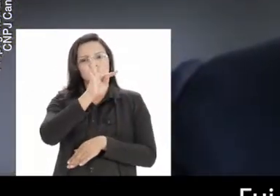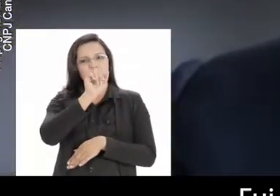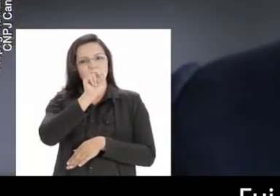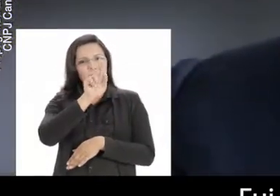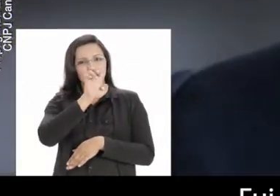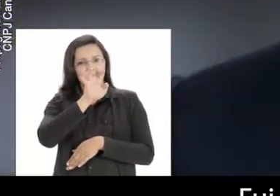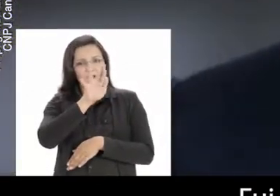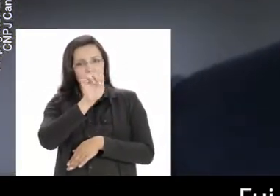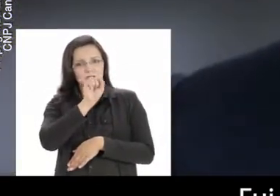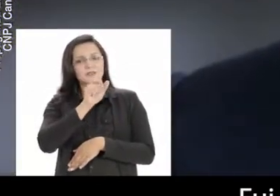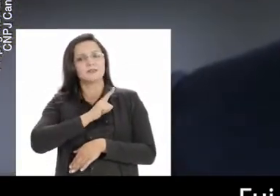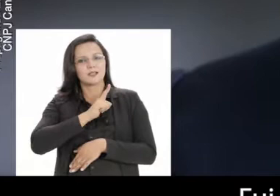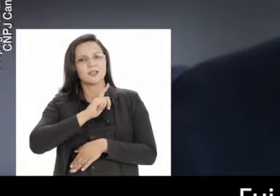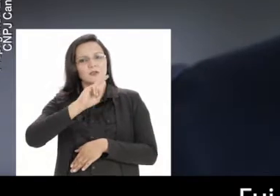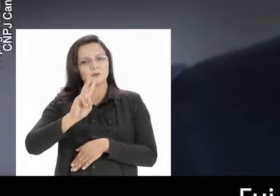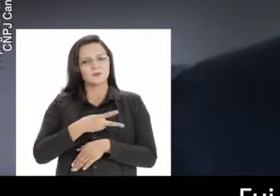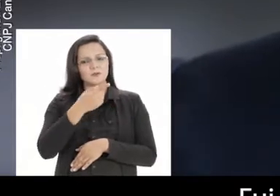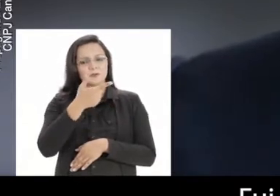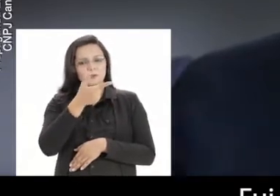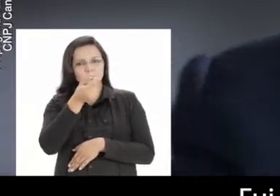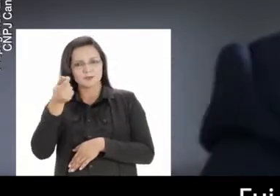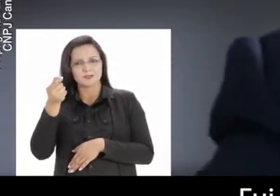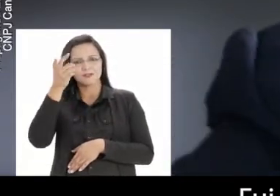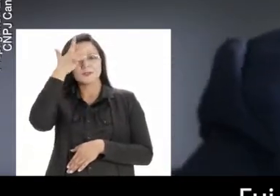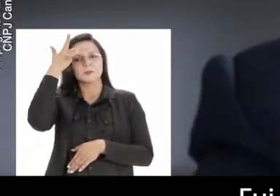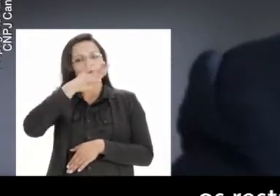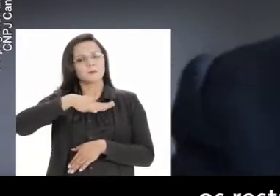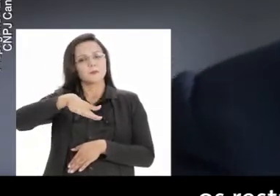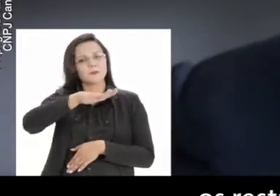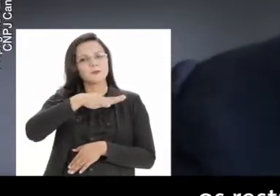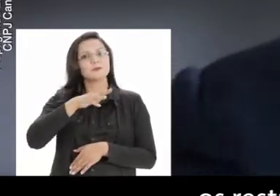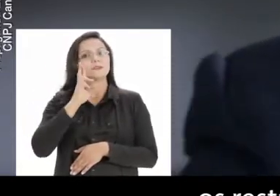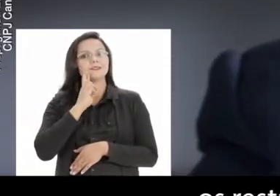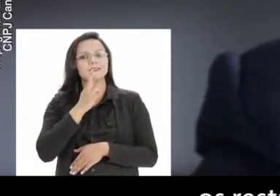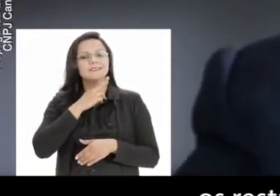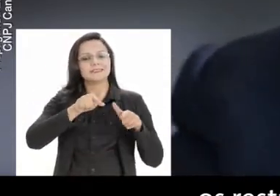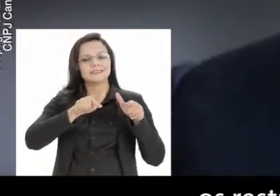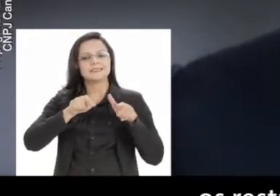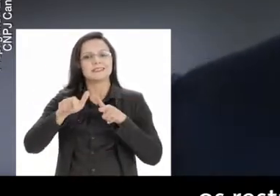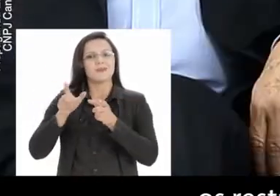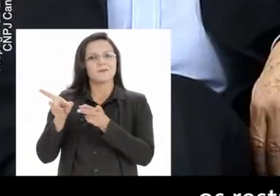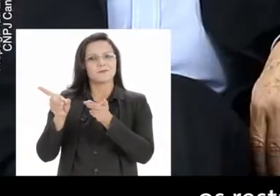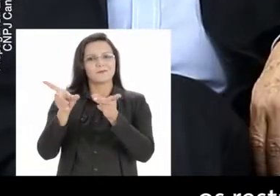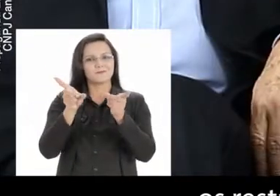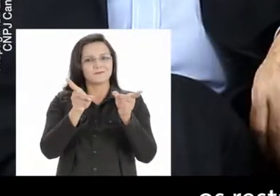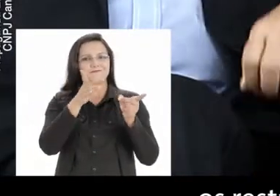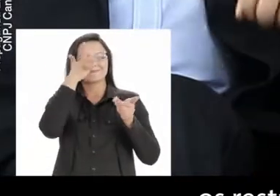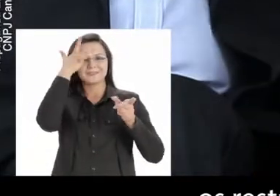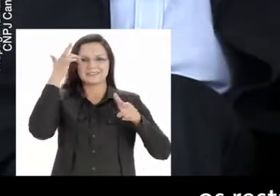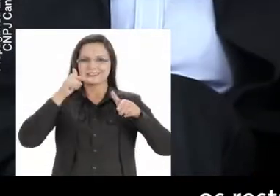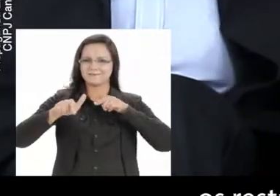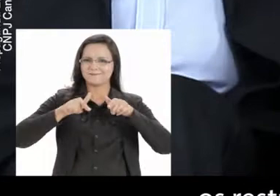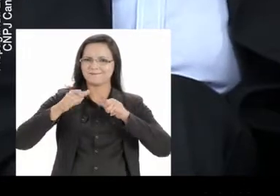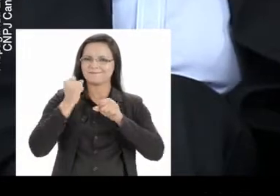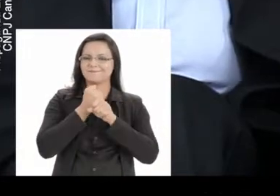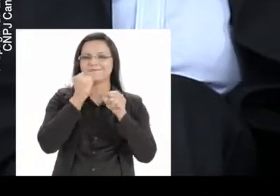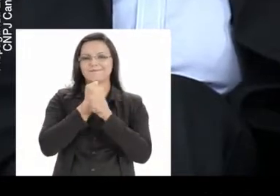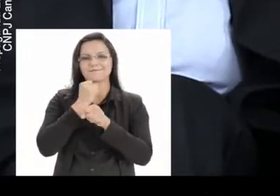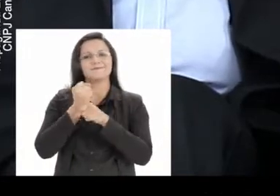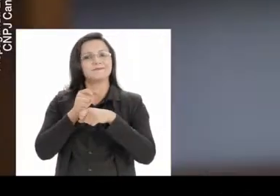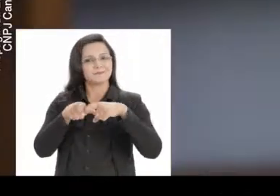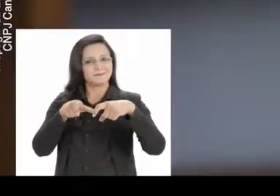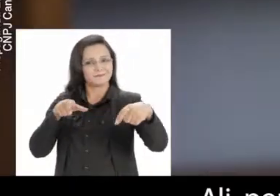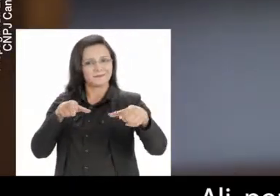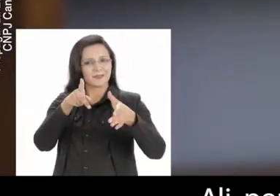2.200 pessoas lá, os restaurantes tendo que fornecer alimentação trabalhando na